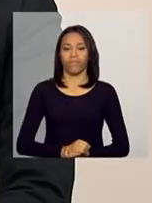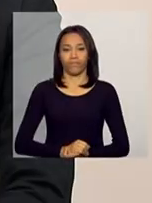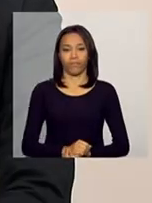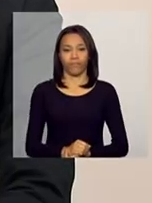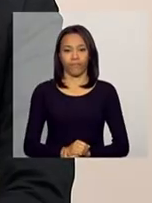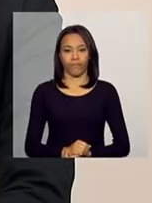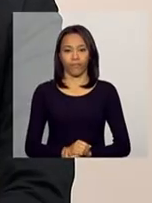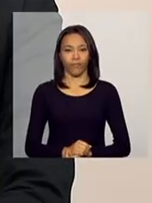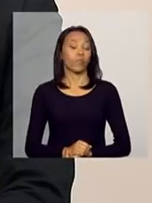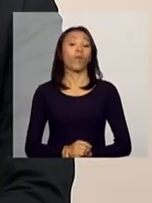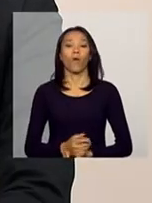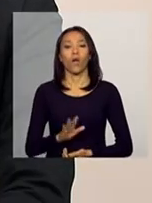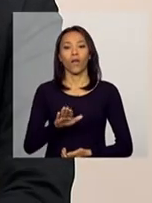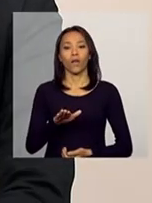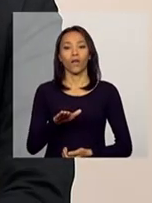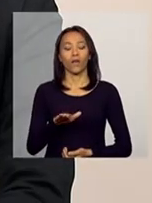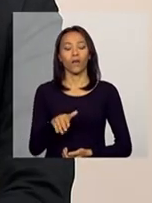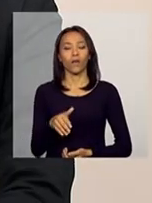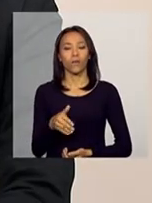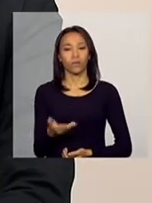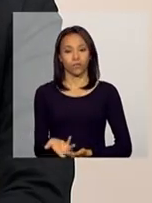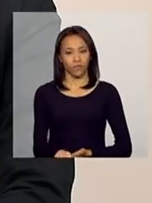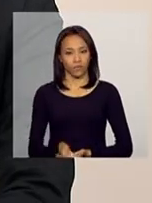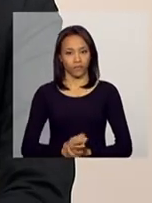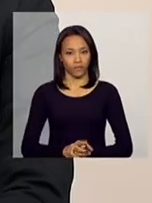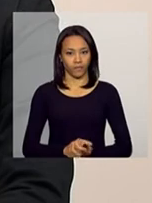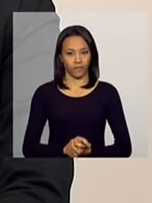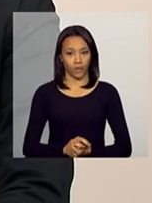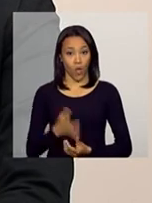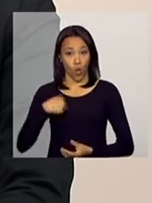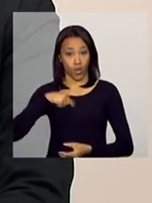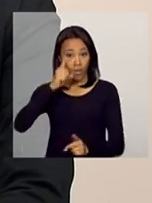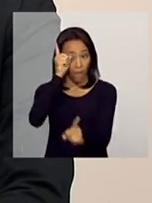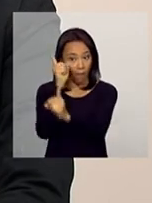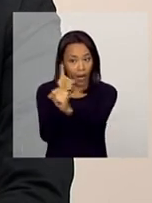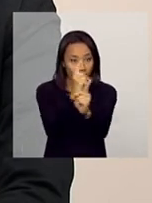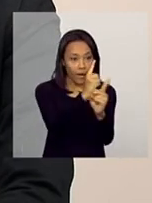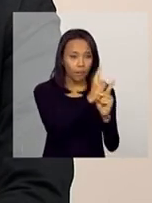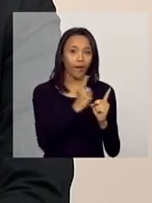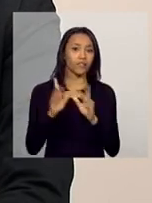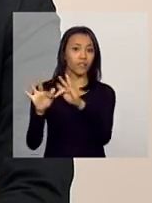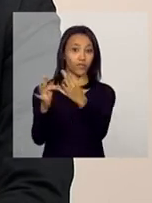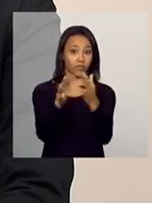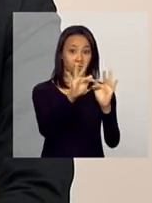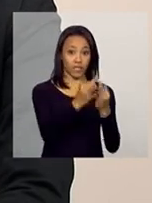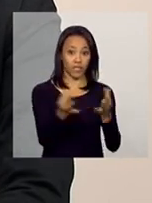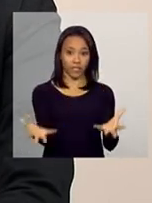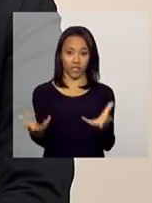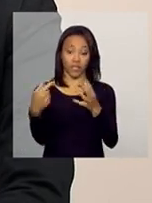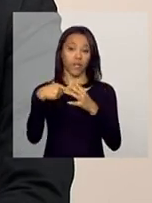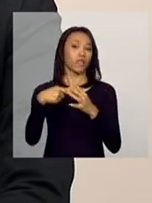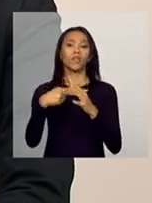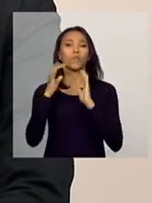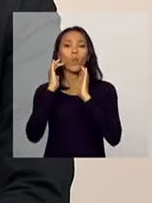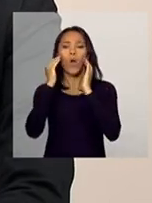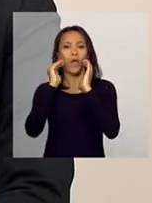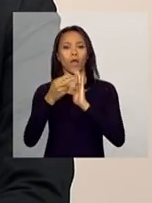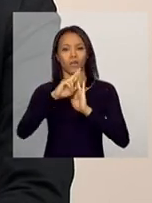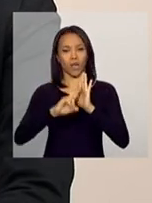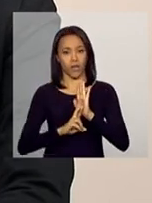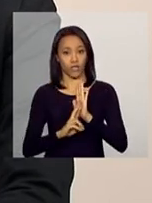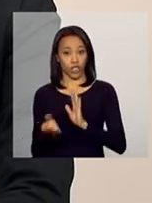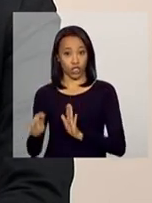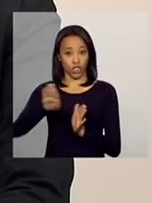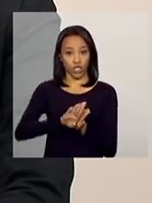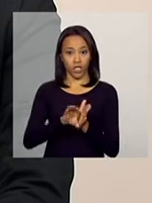No momento em que a identificação das famílias em descumprimento chegam aos CRAs, as equipes técnicas,